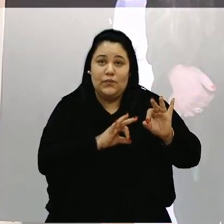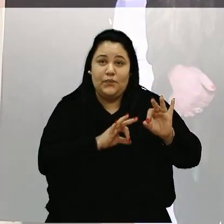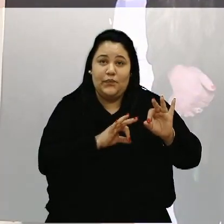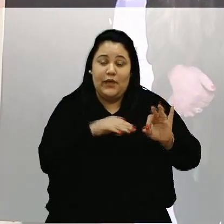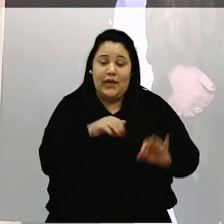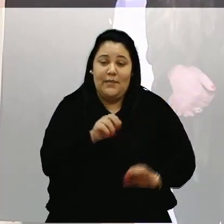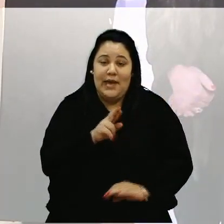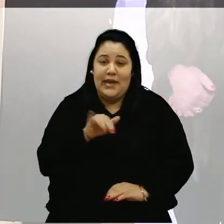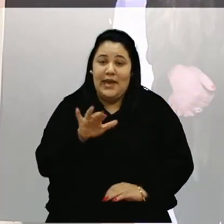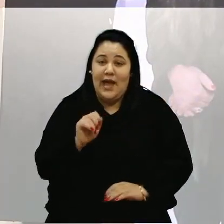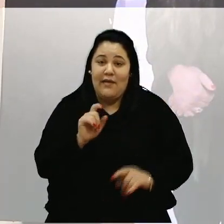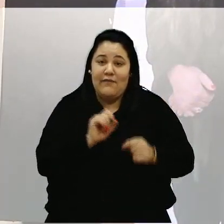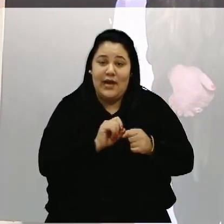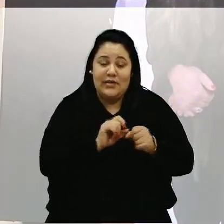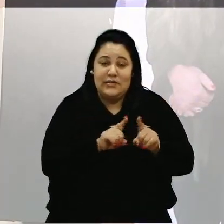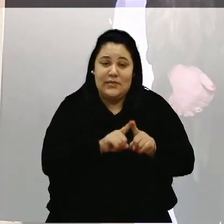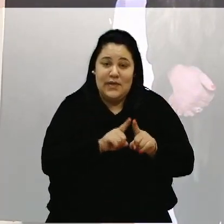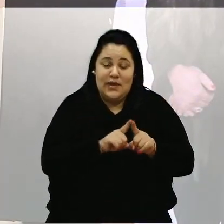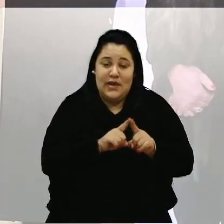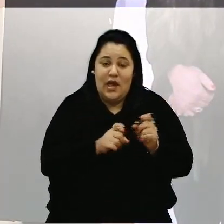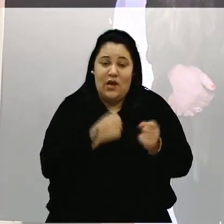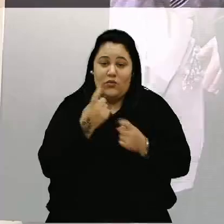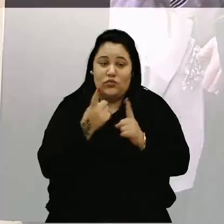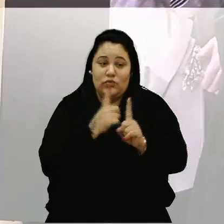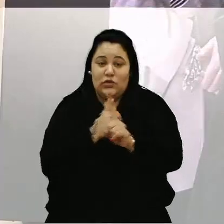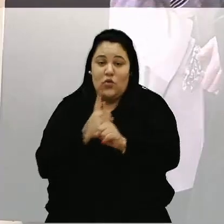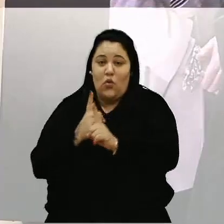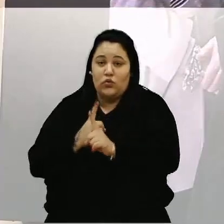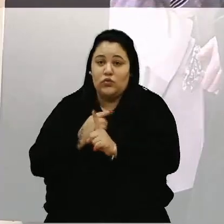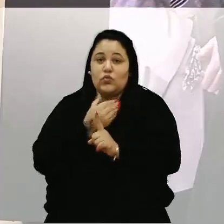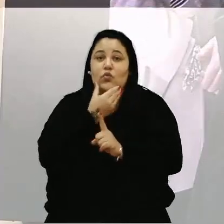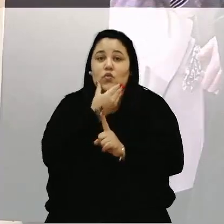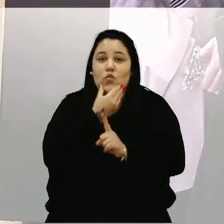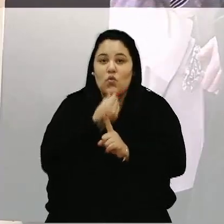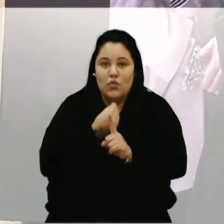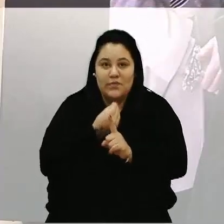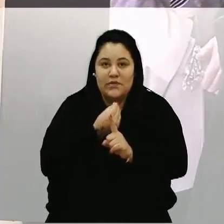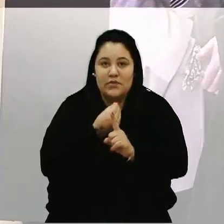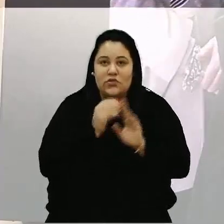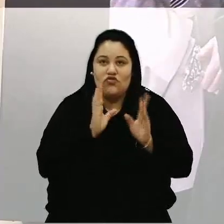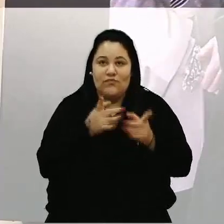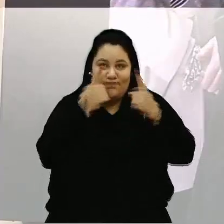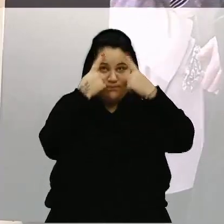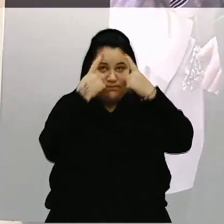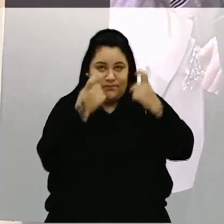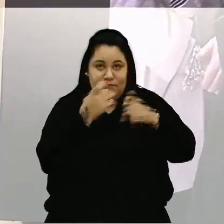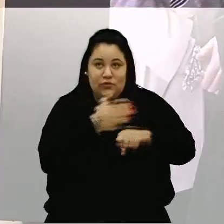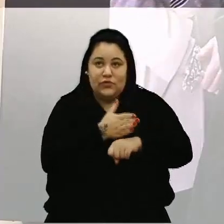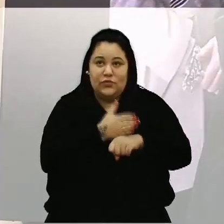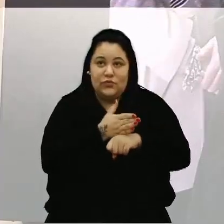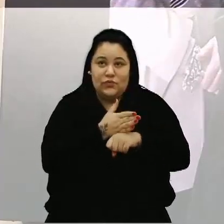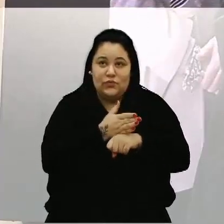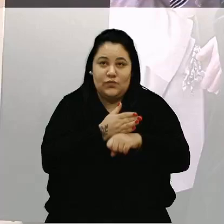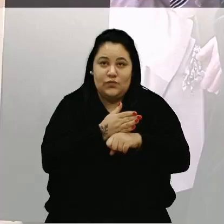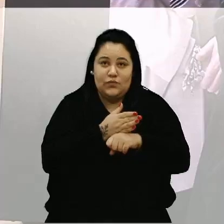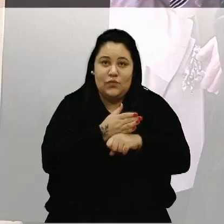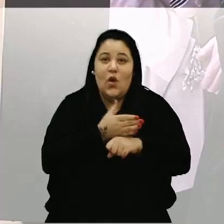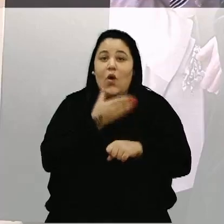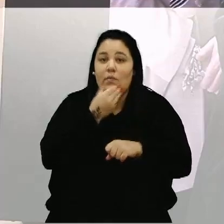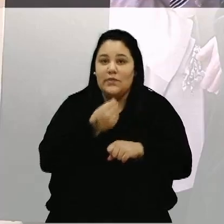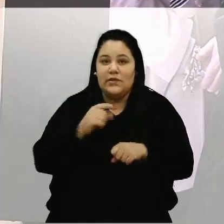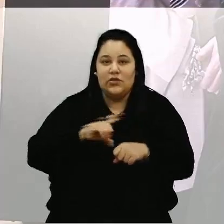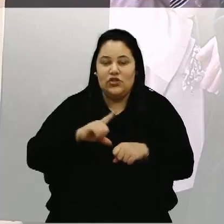Tubino fazia esses encontros com homens agressores, e homens que tinham medidas protetivas, que